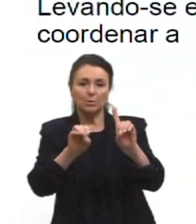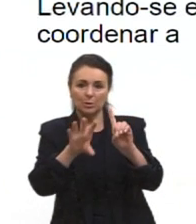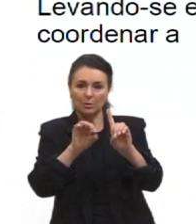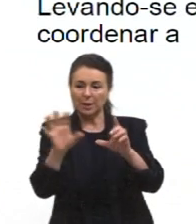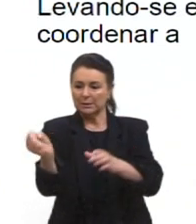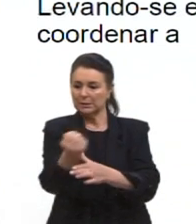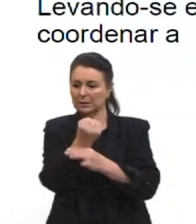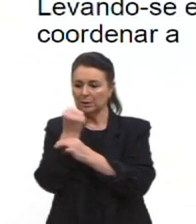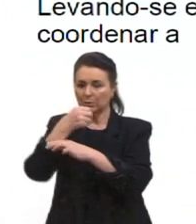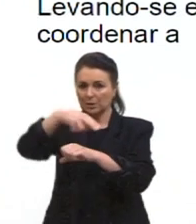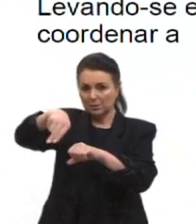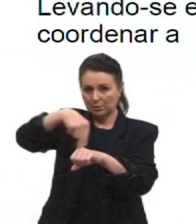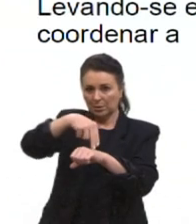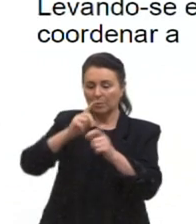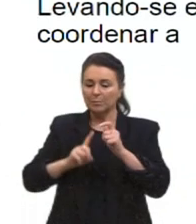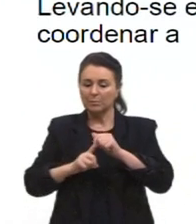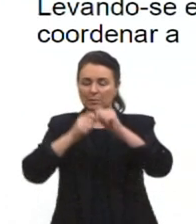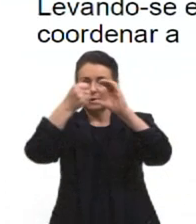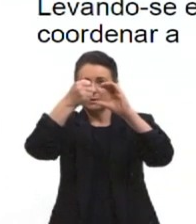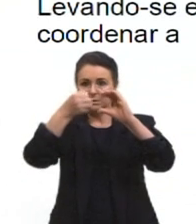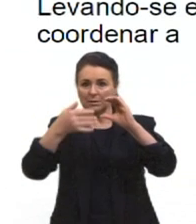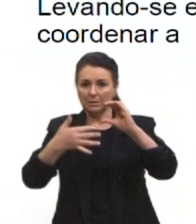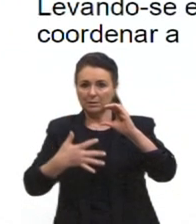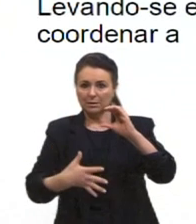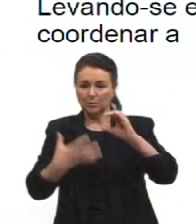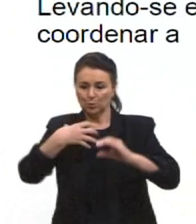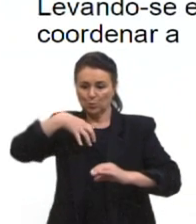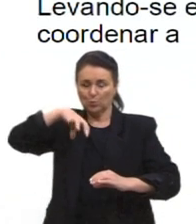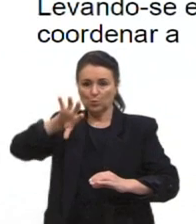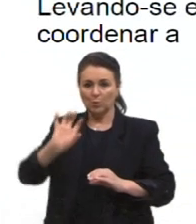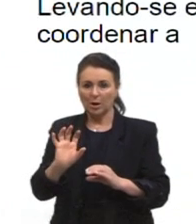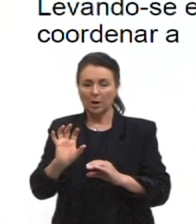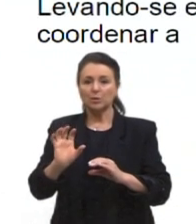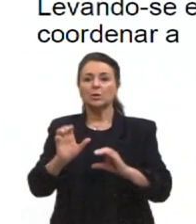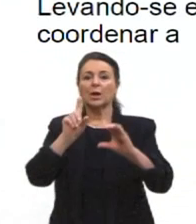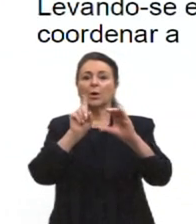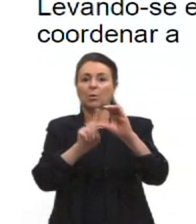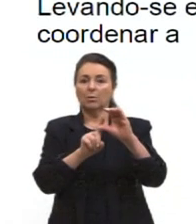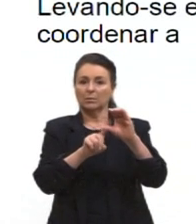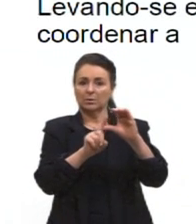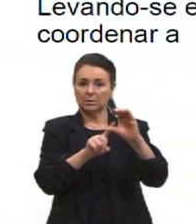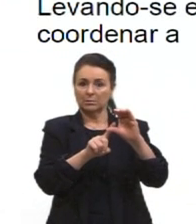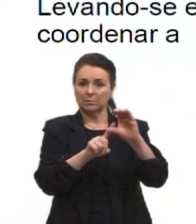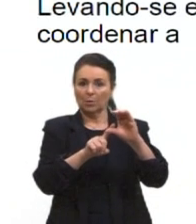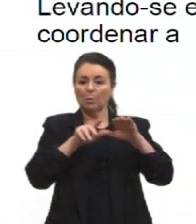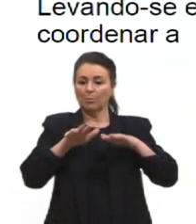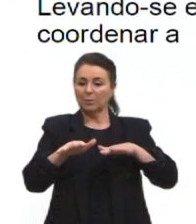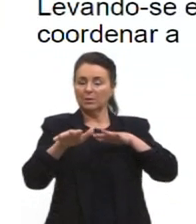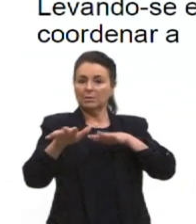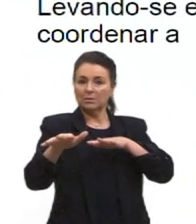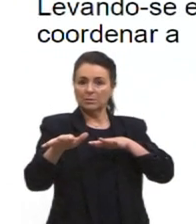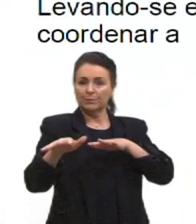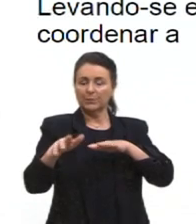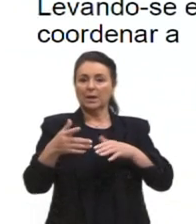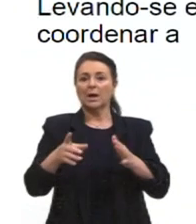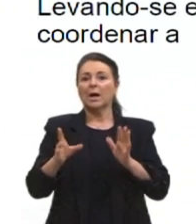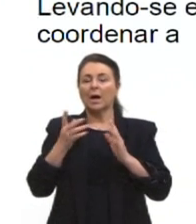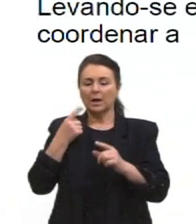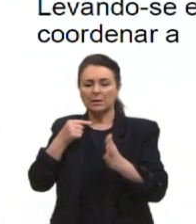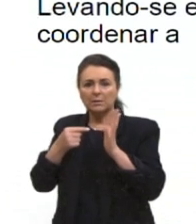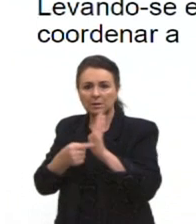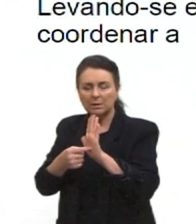e tendo como principais características um anticomunismo militante. A identificação do inimigo interno, a